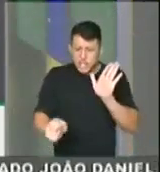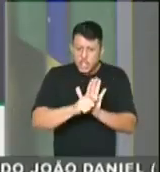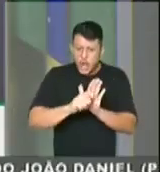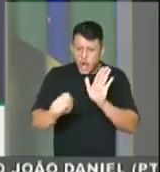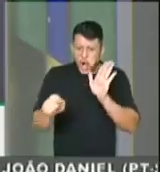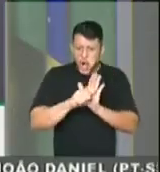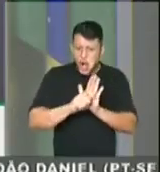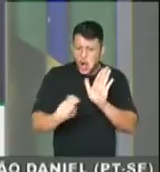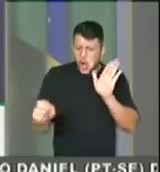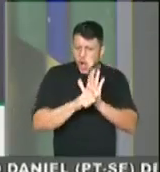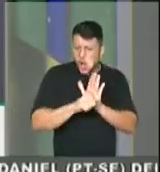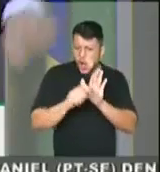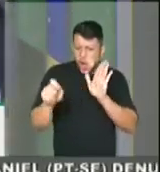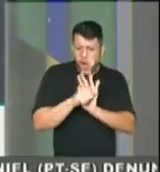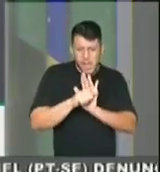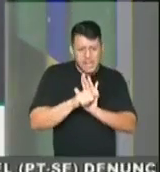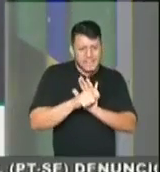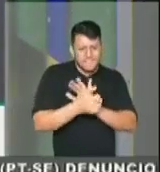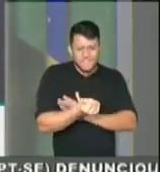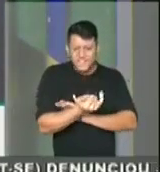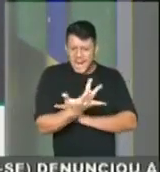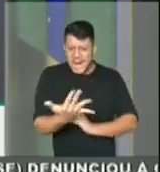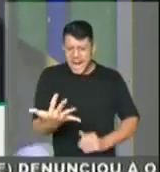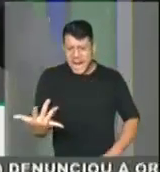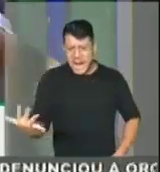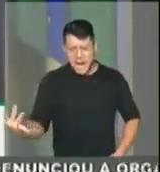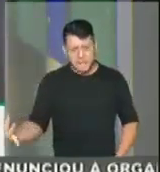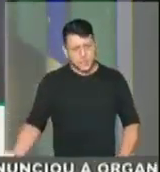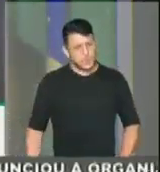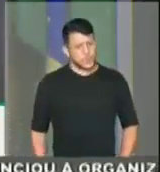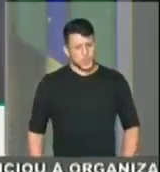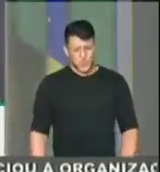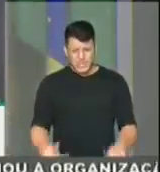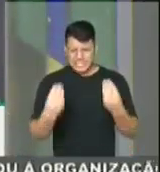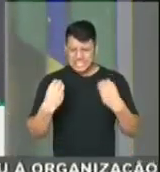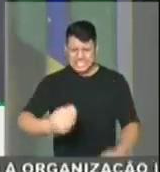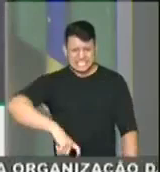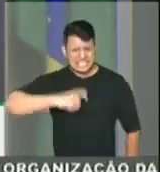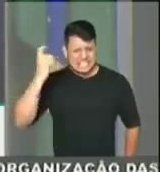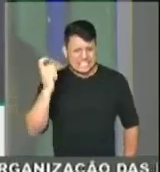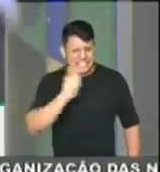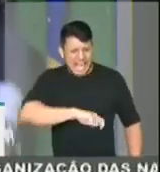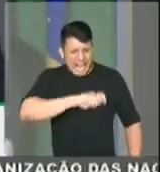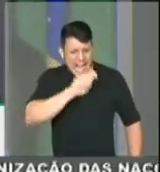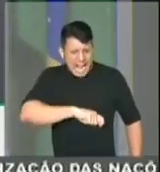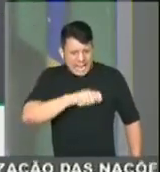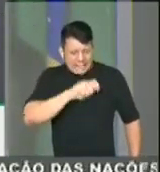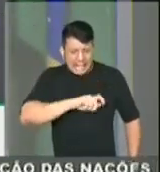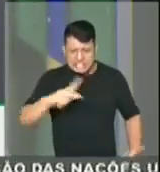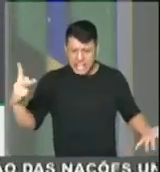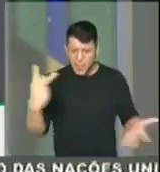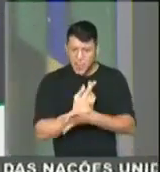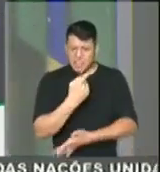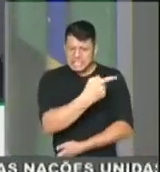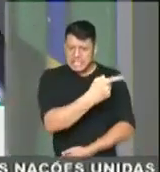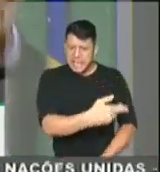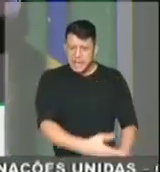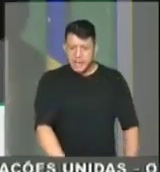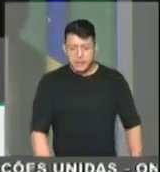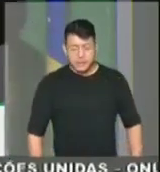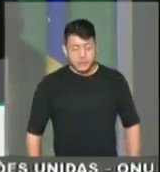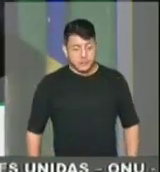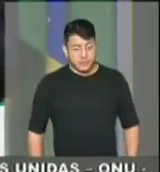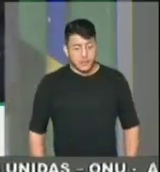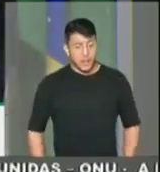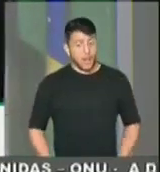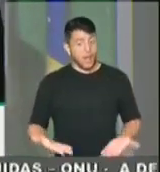liberadamente. É uma sacanagem a céu aberto. E